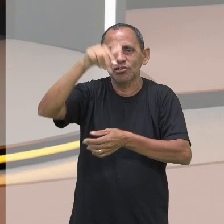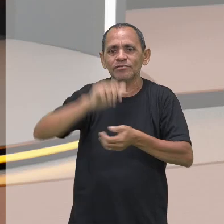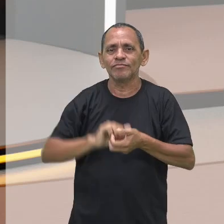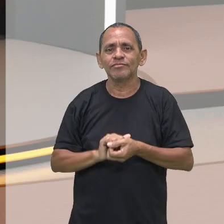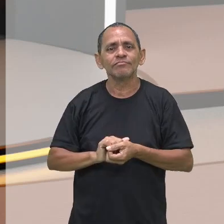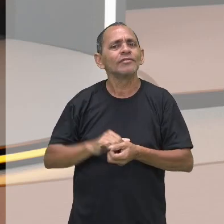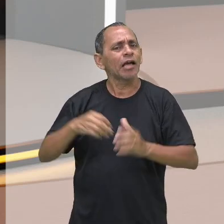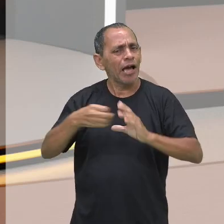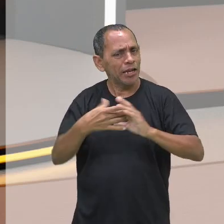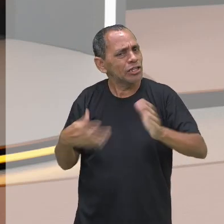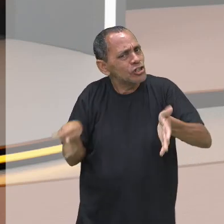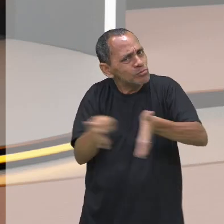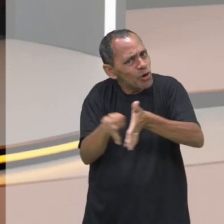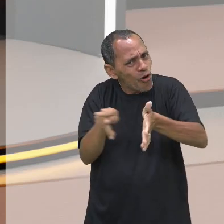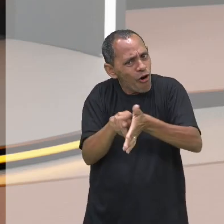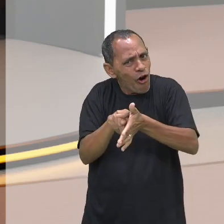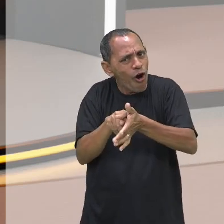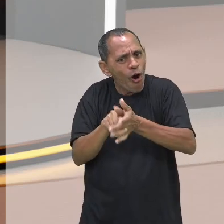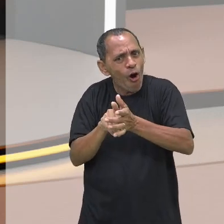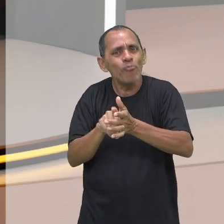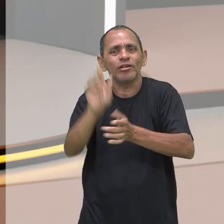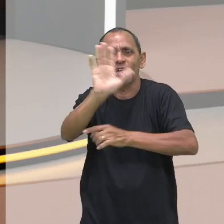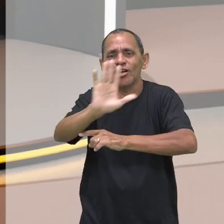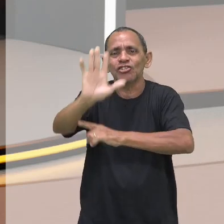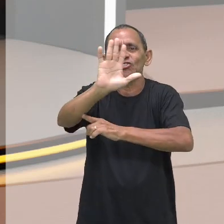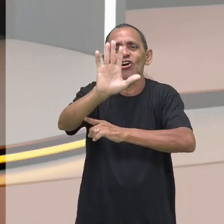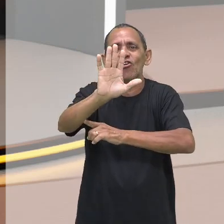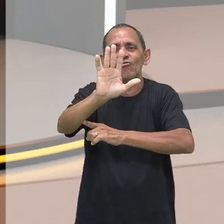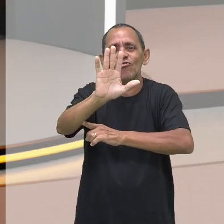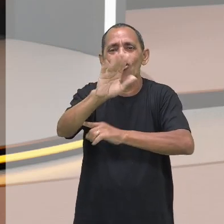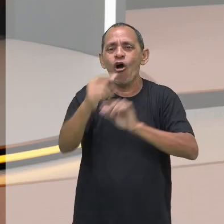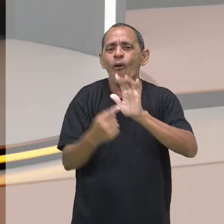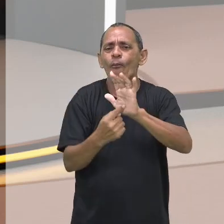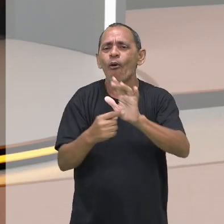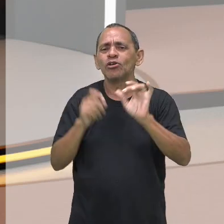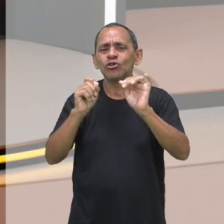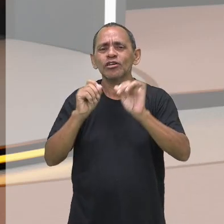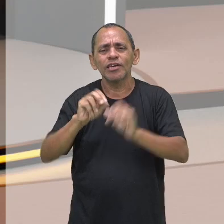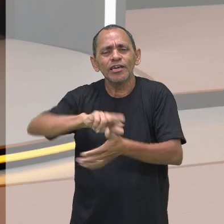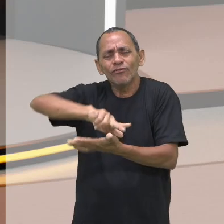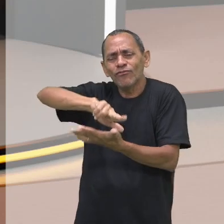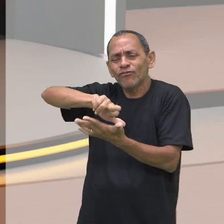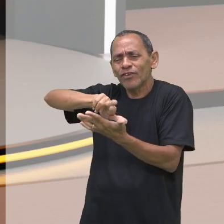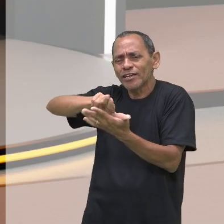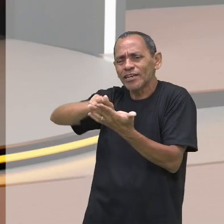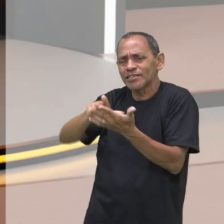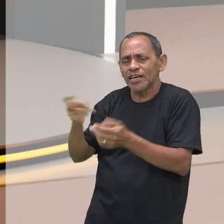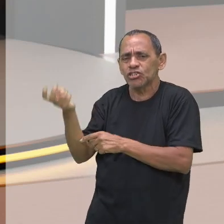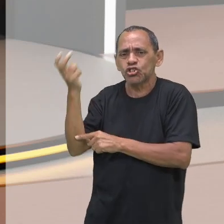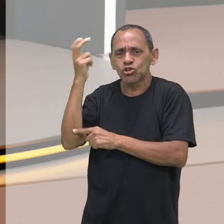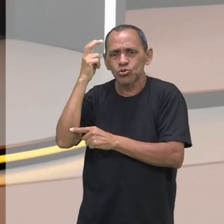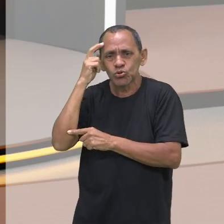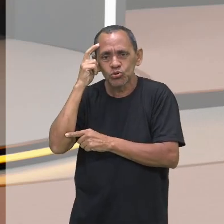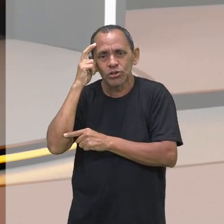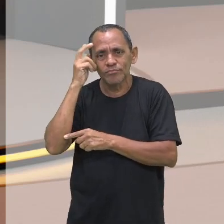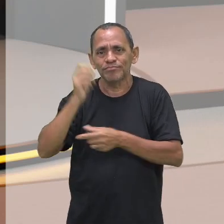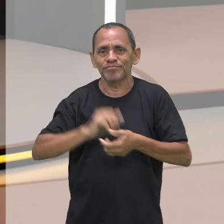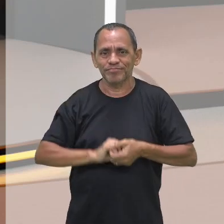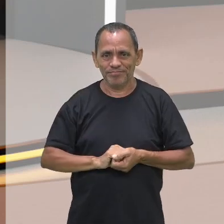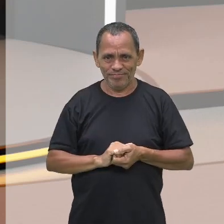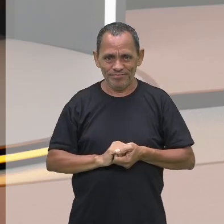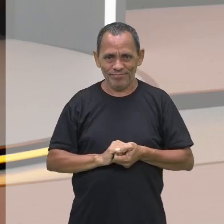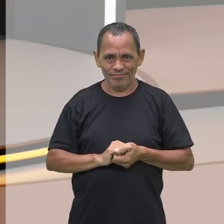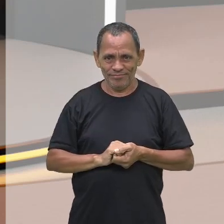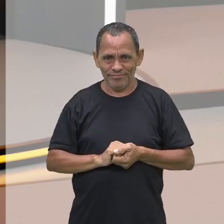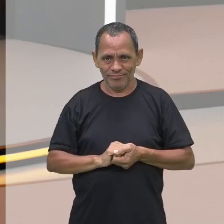vai caracterizando apenas um traço dessa diversidade cultural. Quando foi que